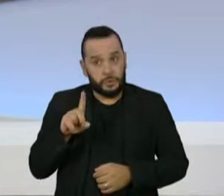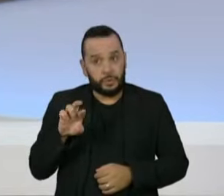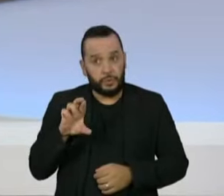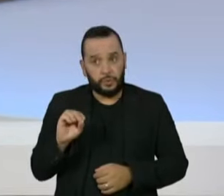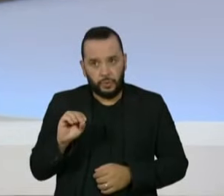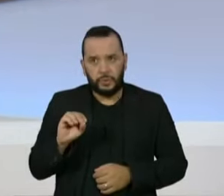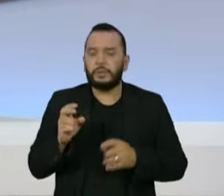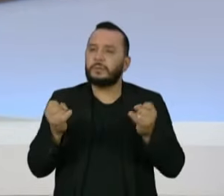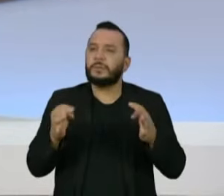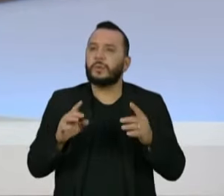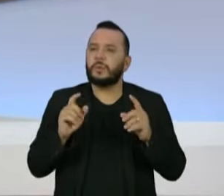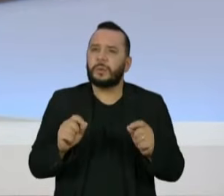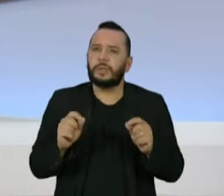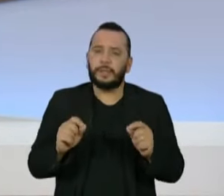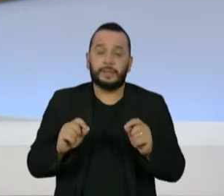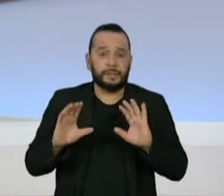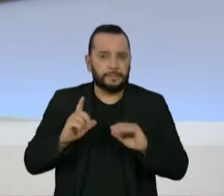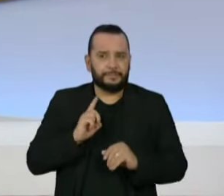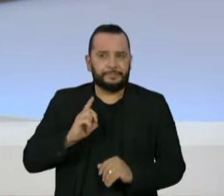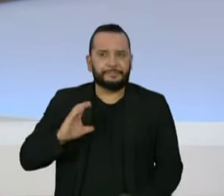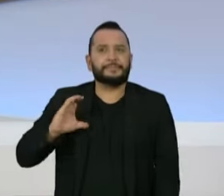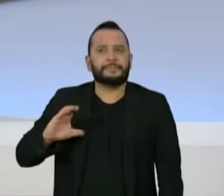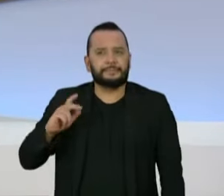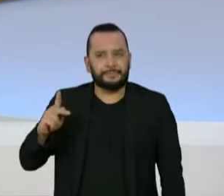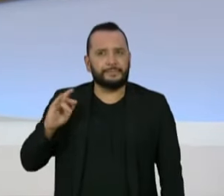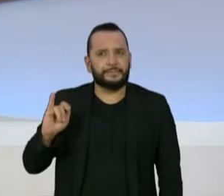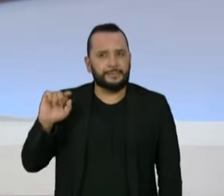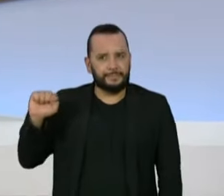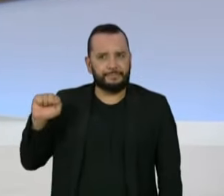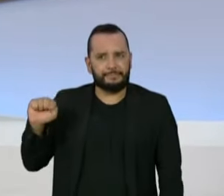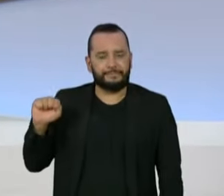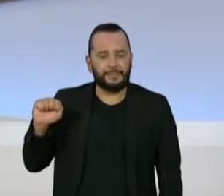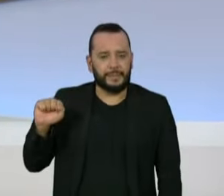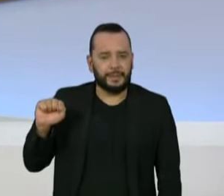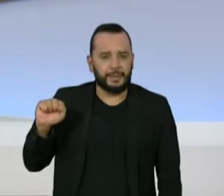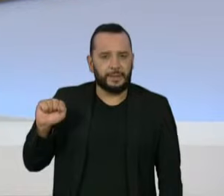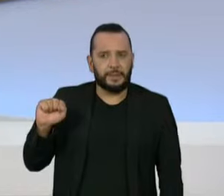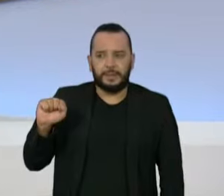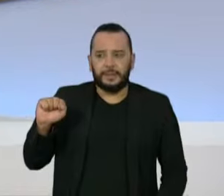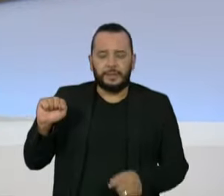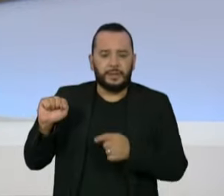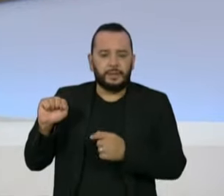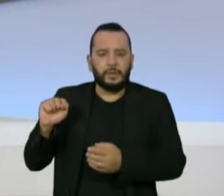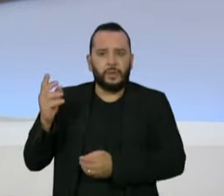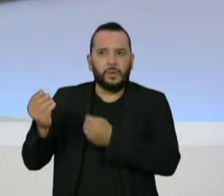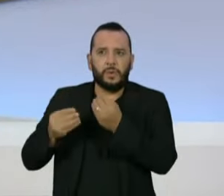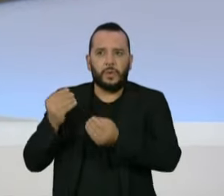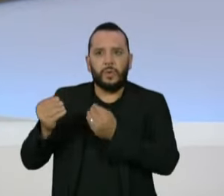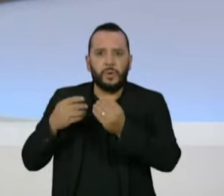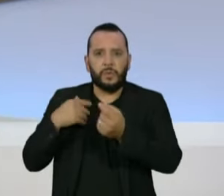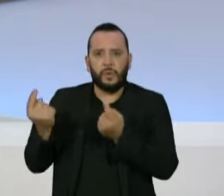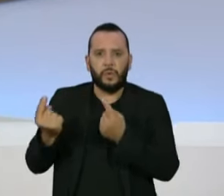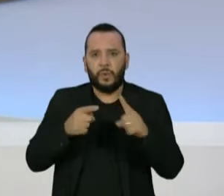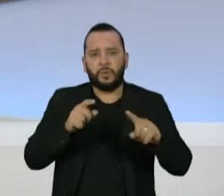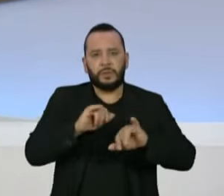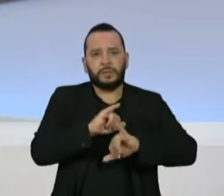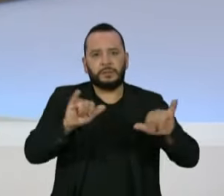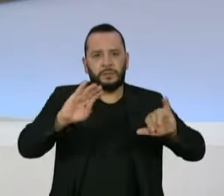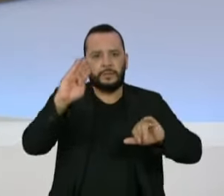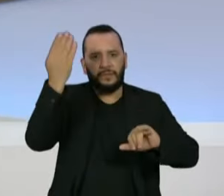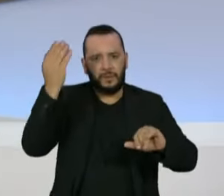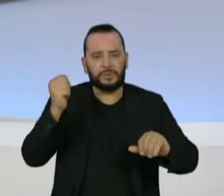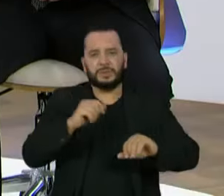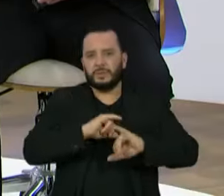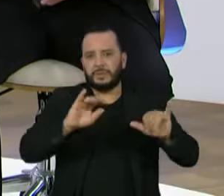pode ter a partir da CPI em forma de combate a essa disseminação de fake news não é fake news que é